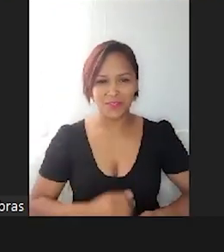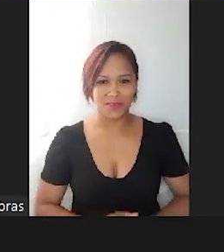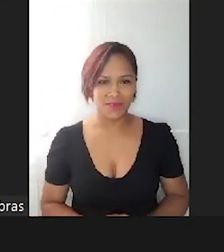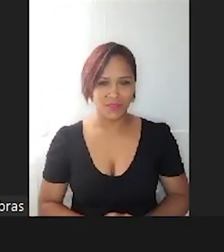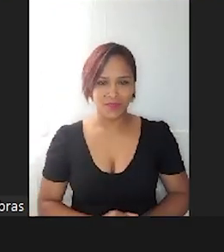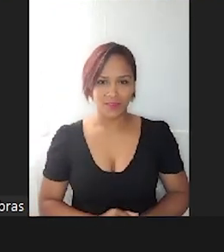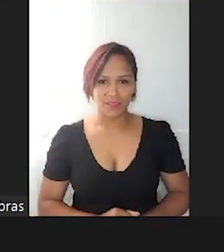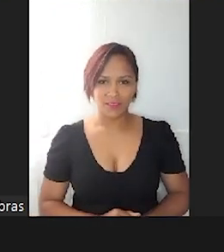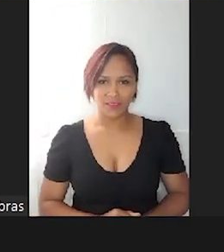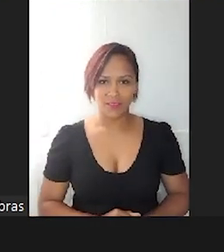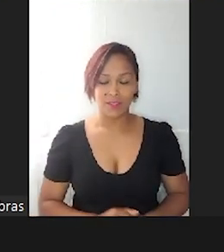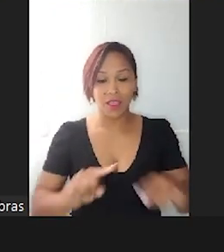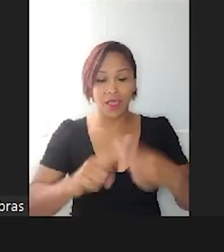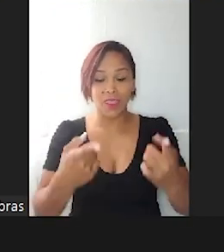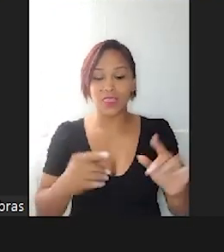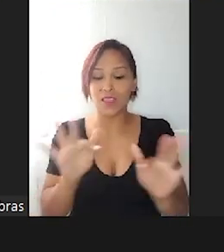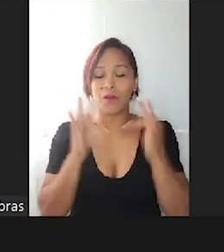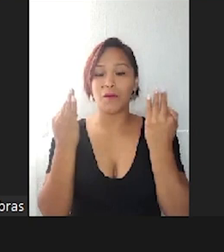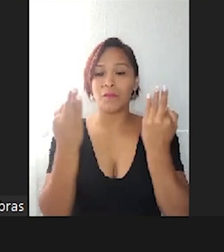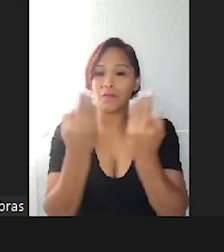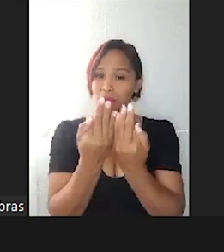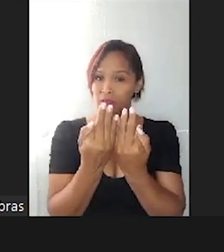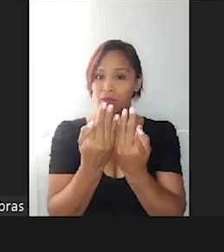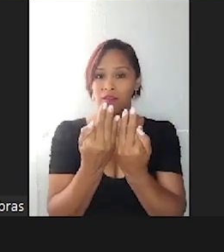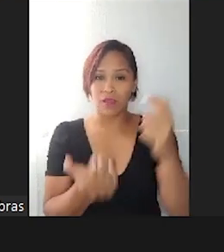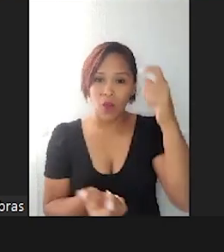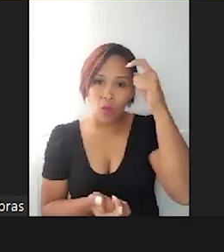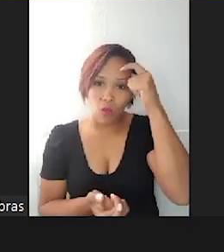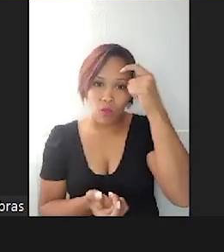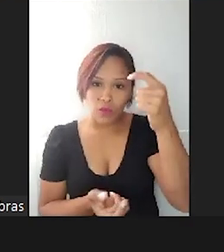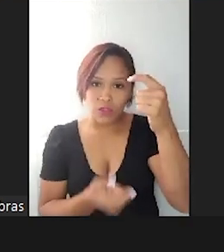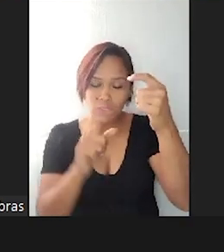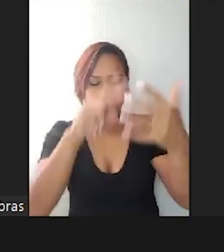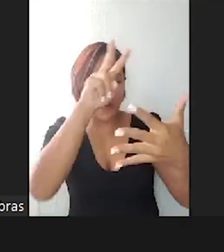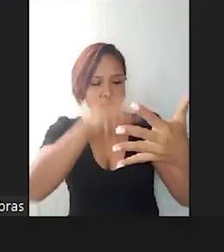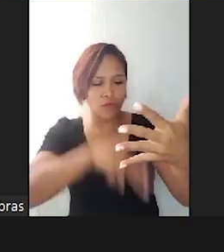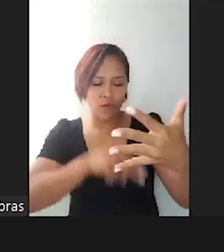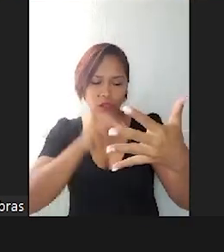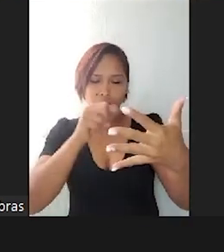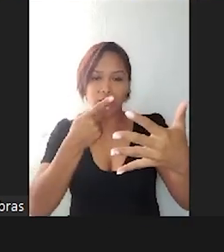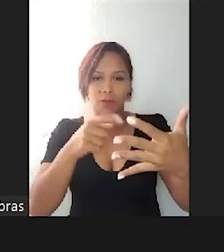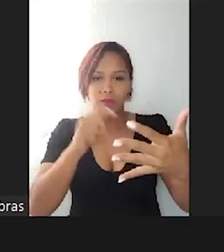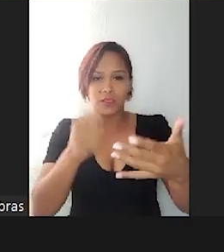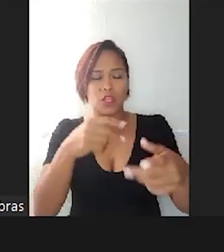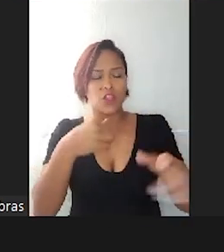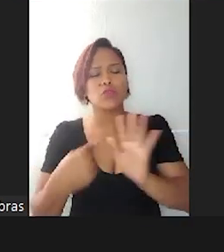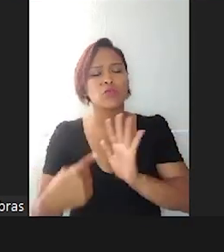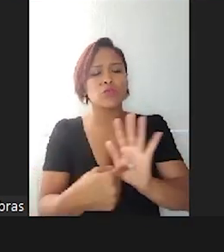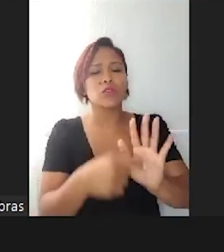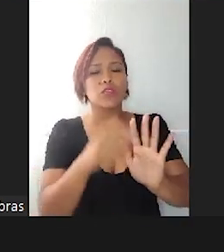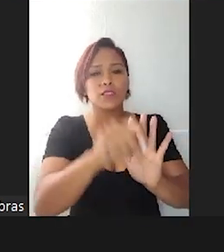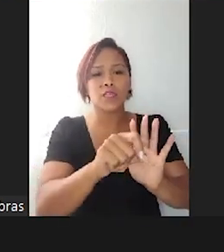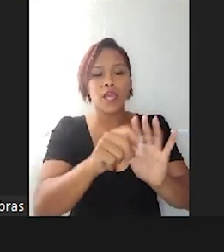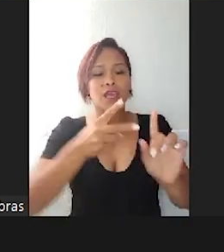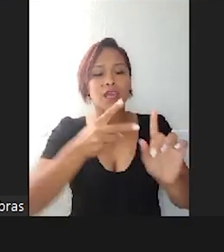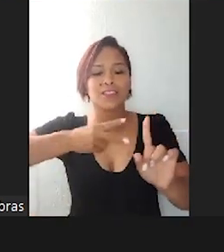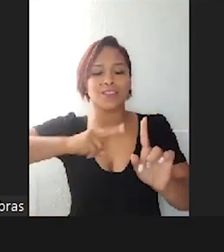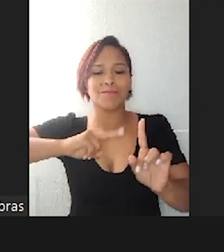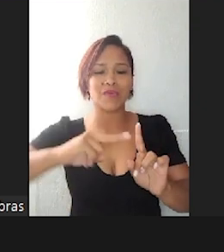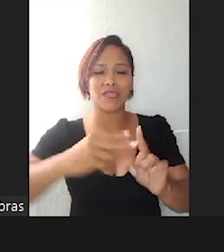Então, a parentalidade consciente. Eu vou ler aqui o slide, tá? Nos traz expectativas, tá?